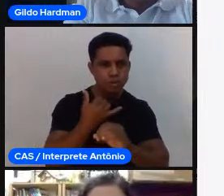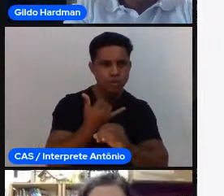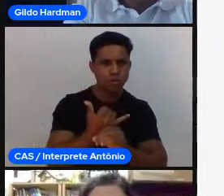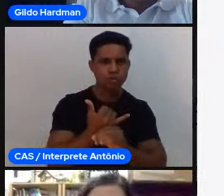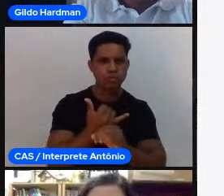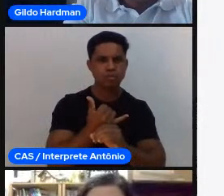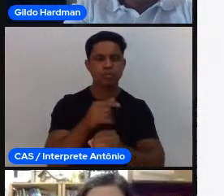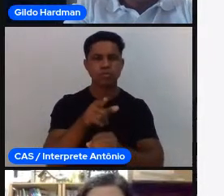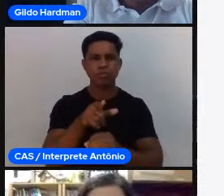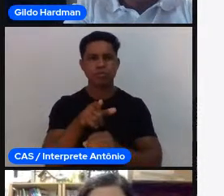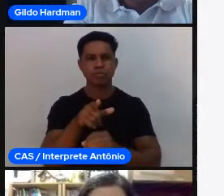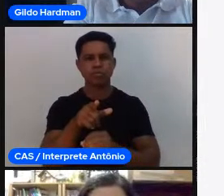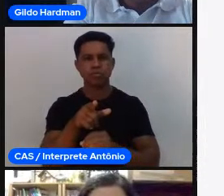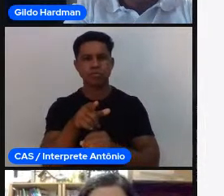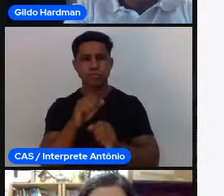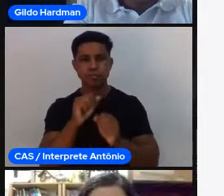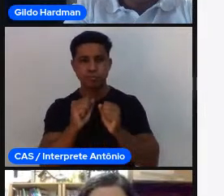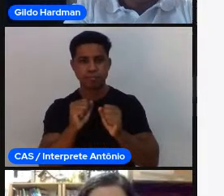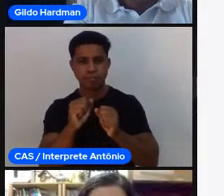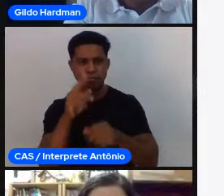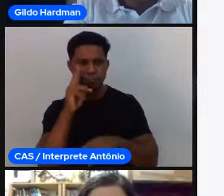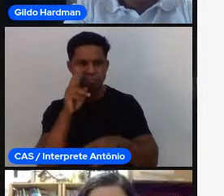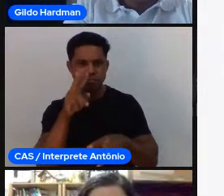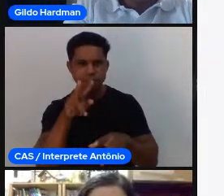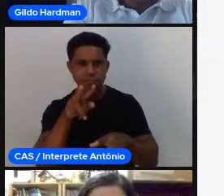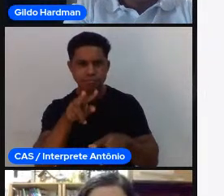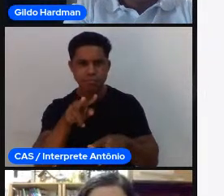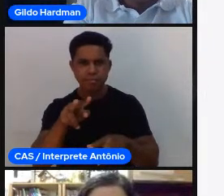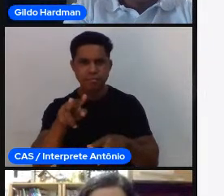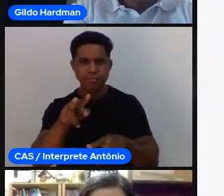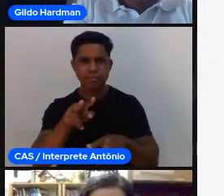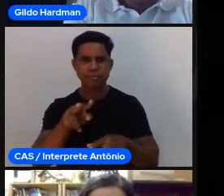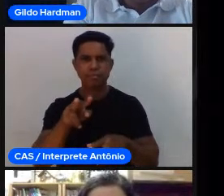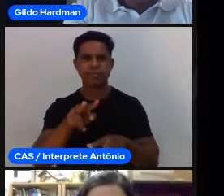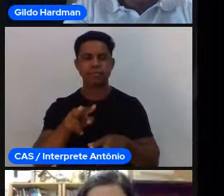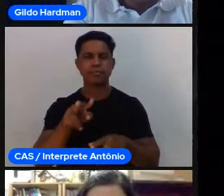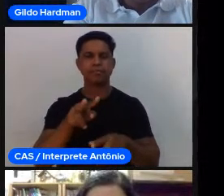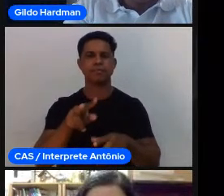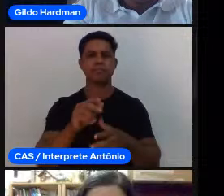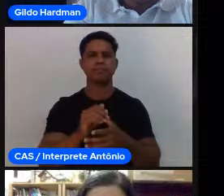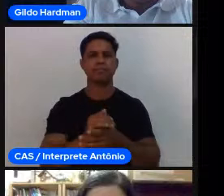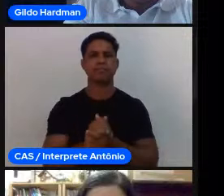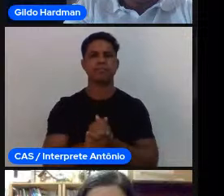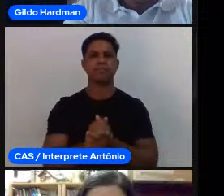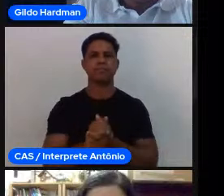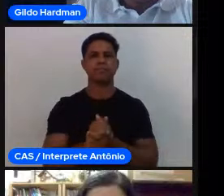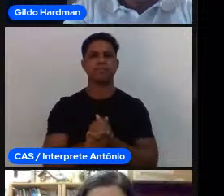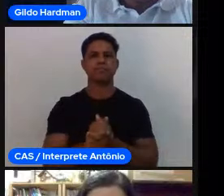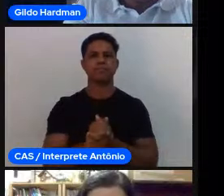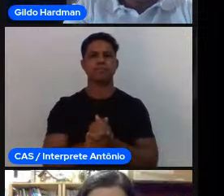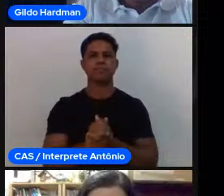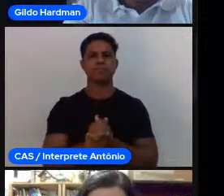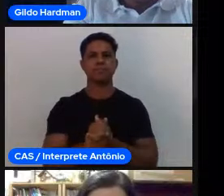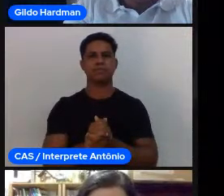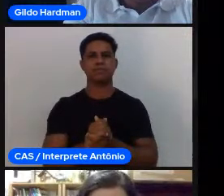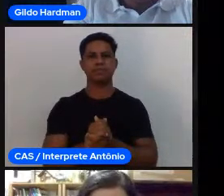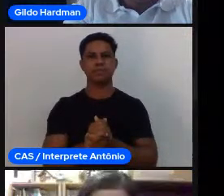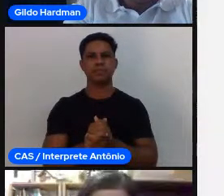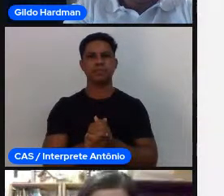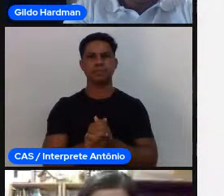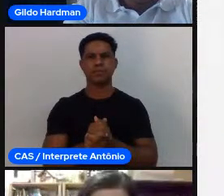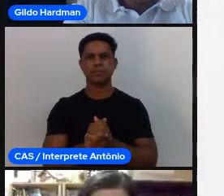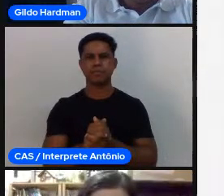e vocês podem ver também. E eu vou compartilhar agora com vocês uma próxima tela. Deixa eu ver agora só se eu estou compartilhando.